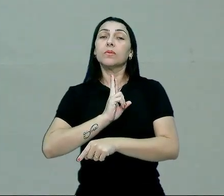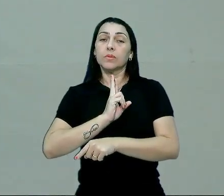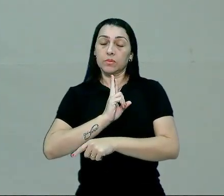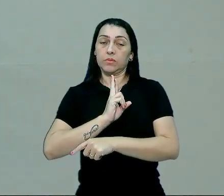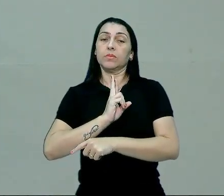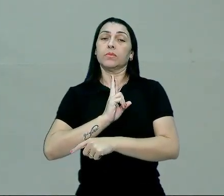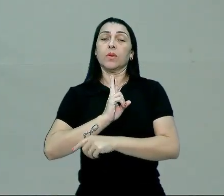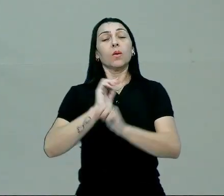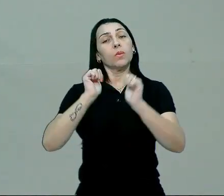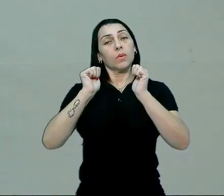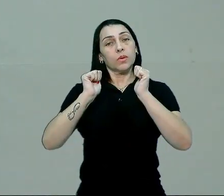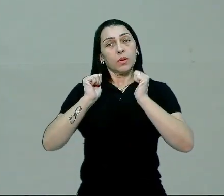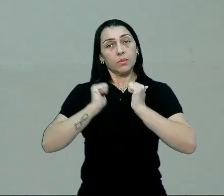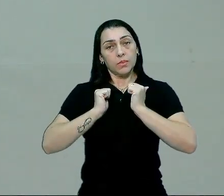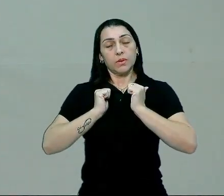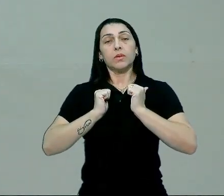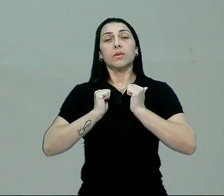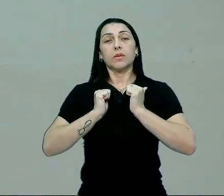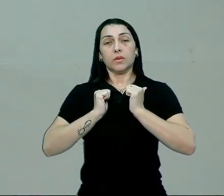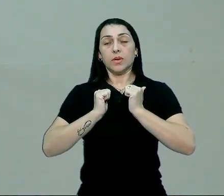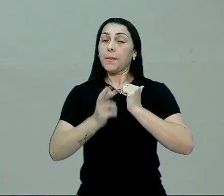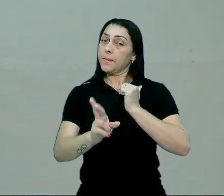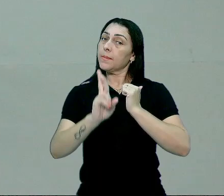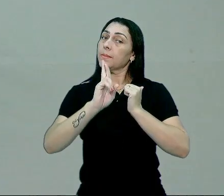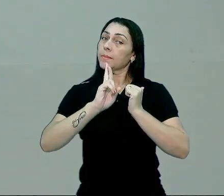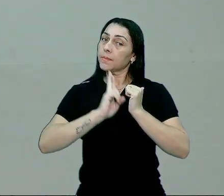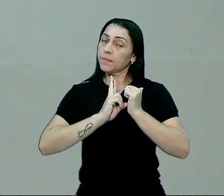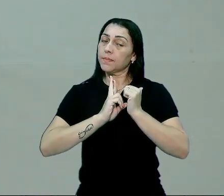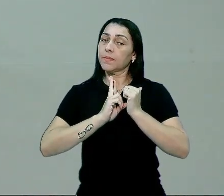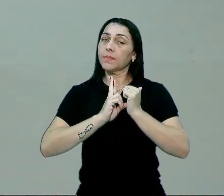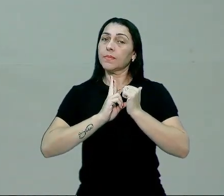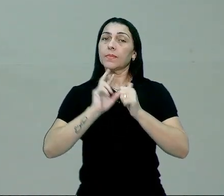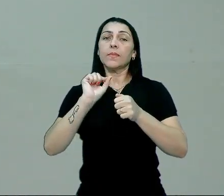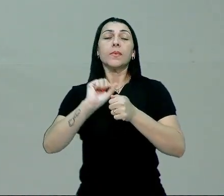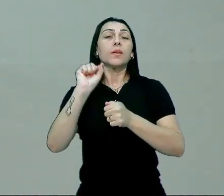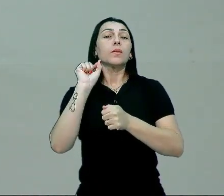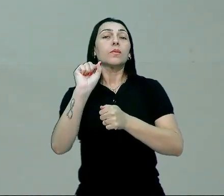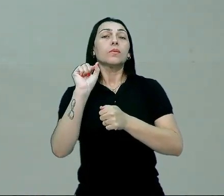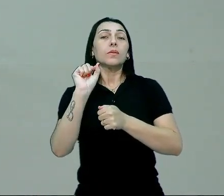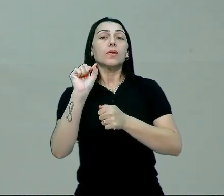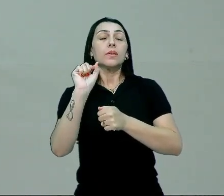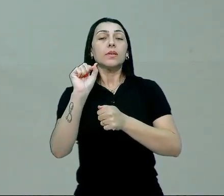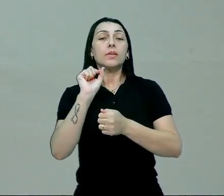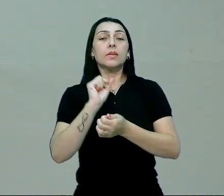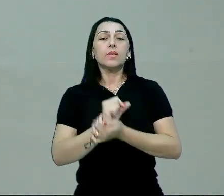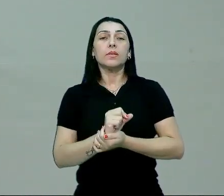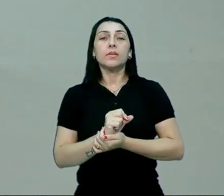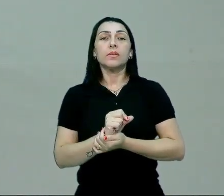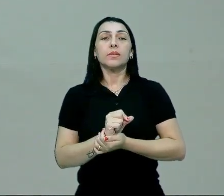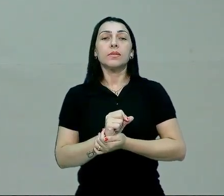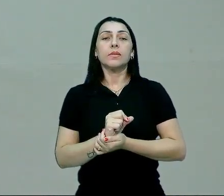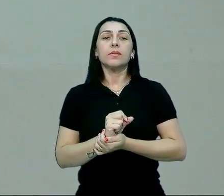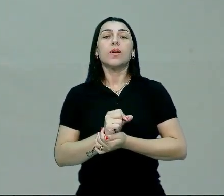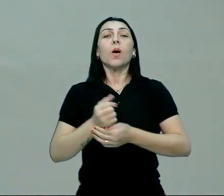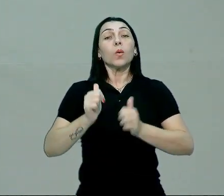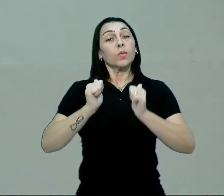comportamento, aquela conduta em me responder, acaba sendo, digamos assim, o